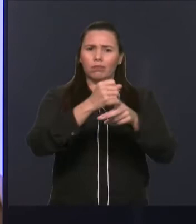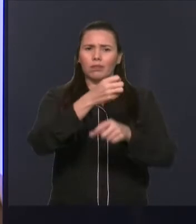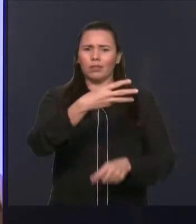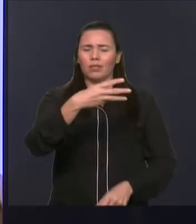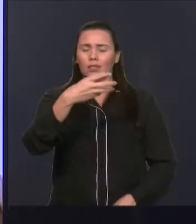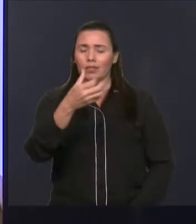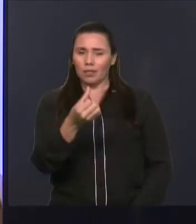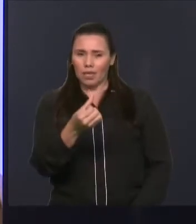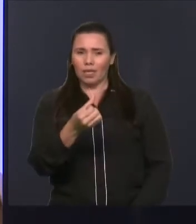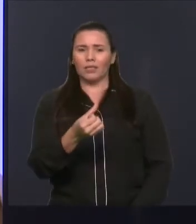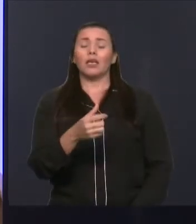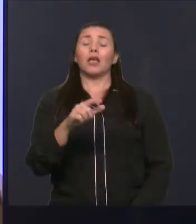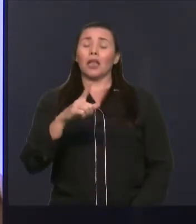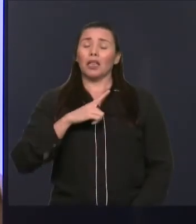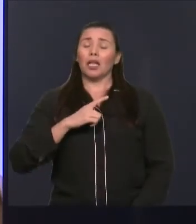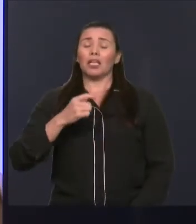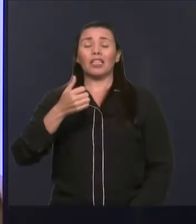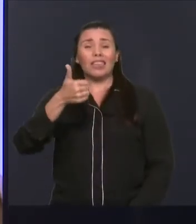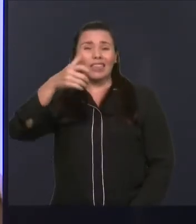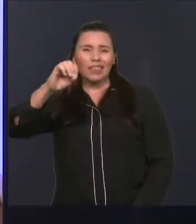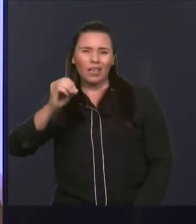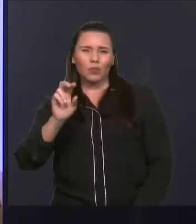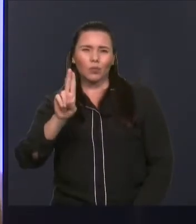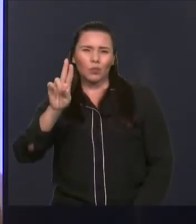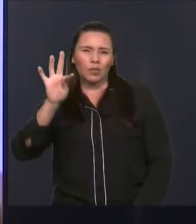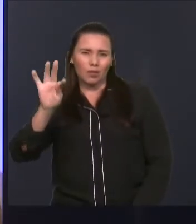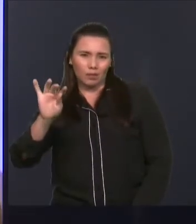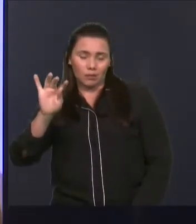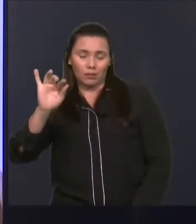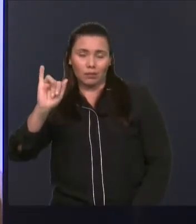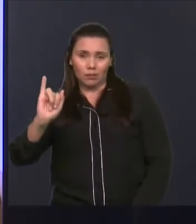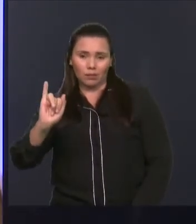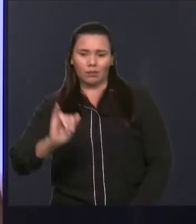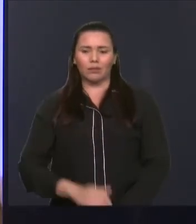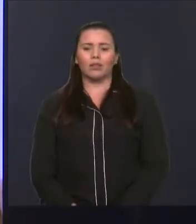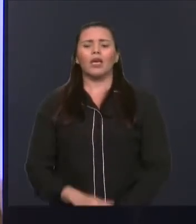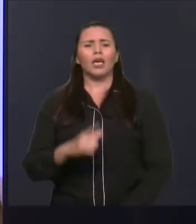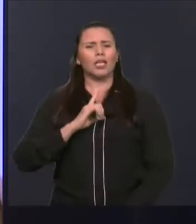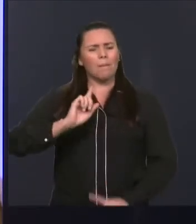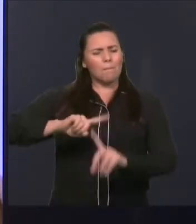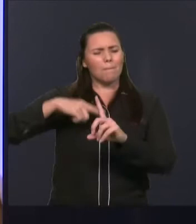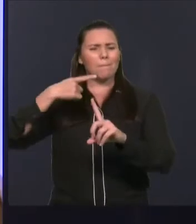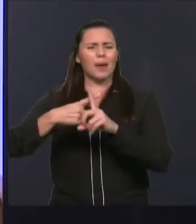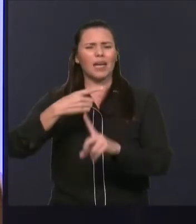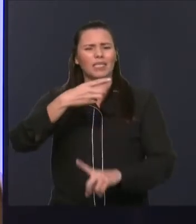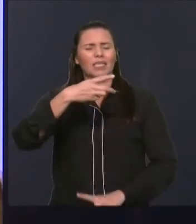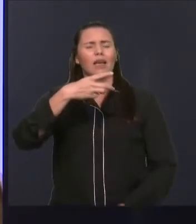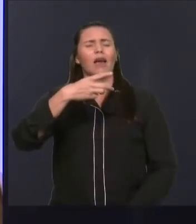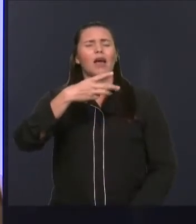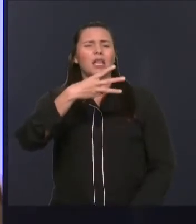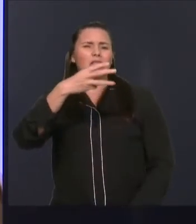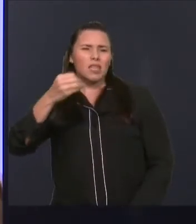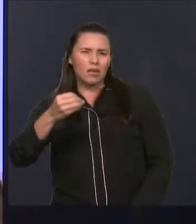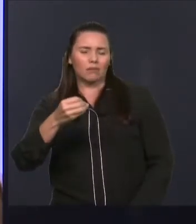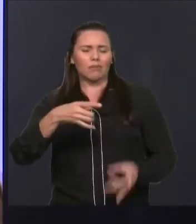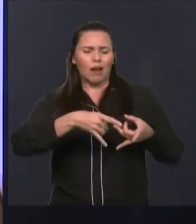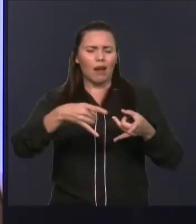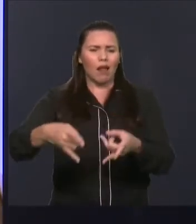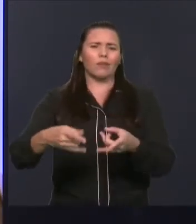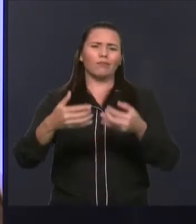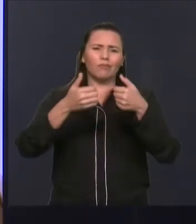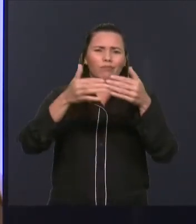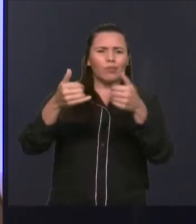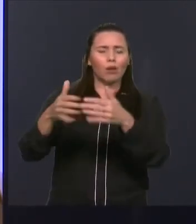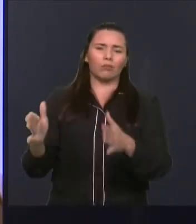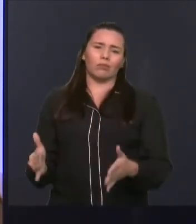agora, daqui a 15 dias, temos mais de 30 leitos inaugurados para a campanha